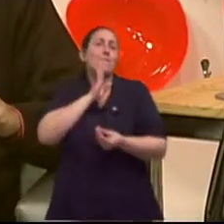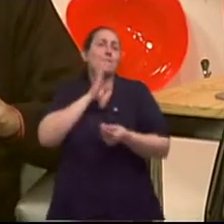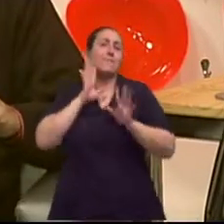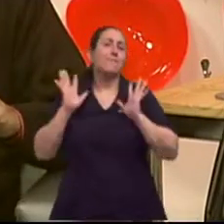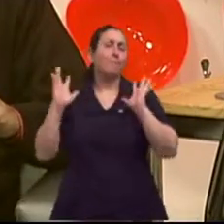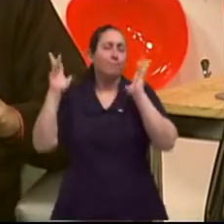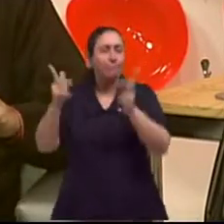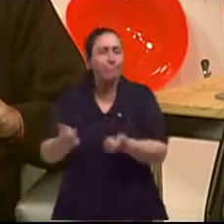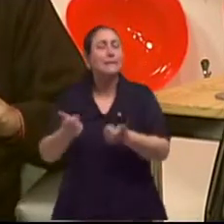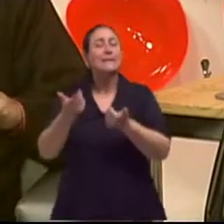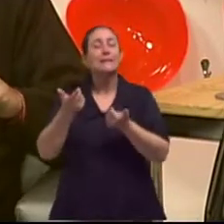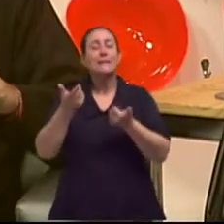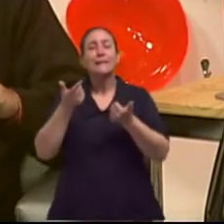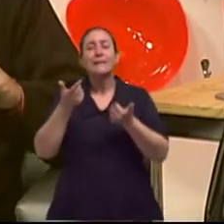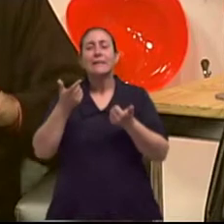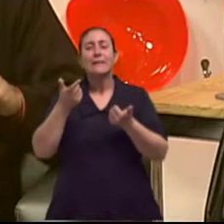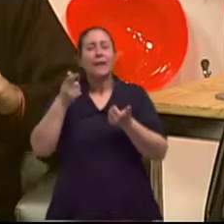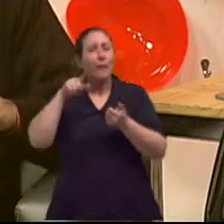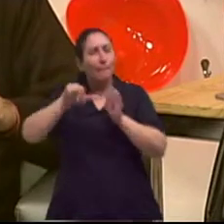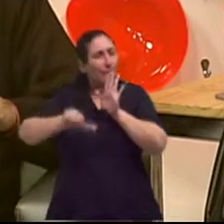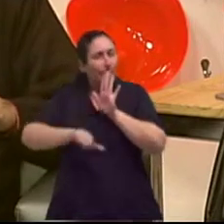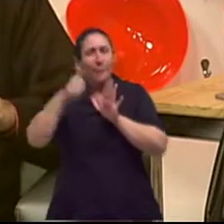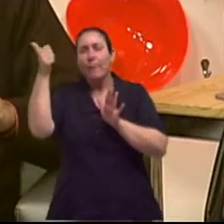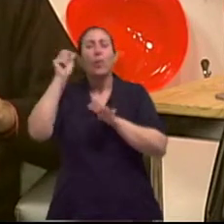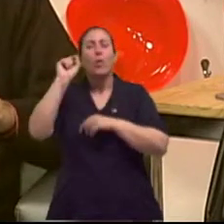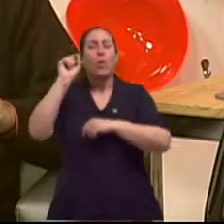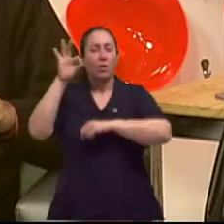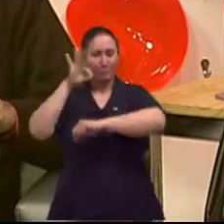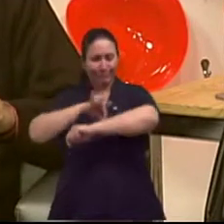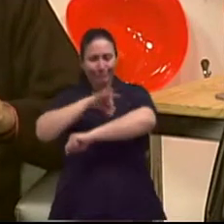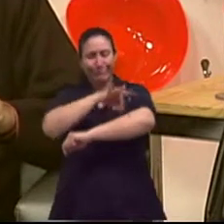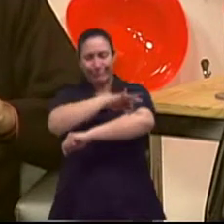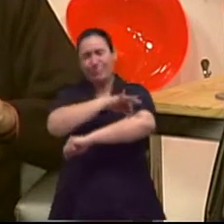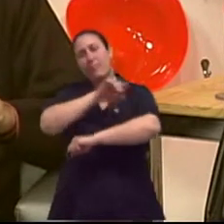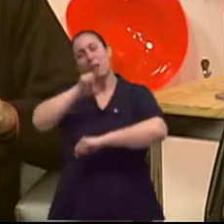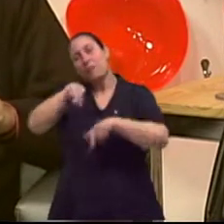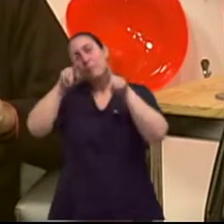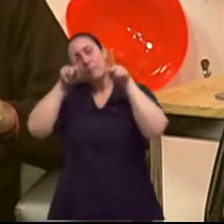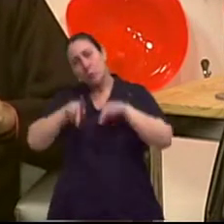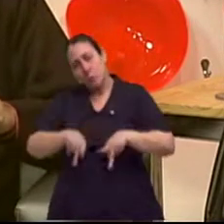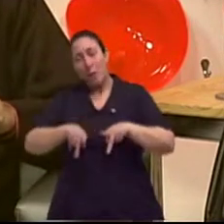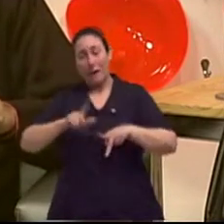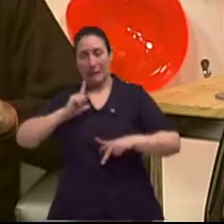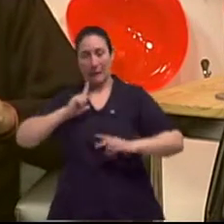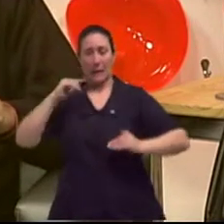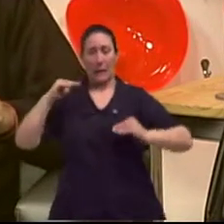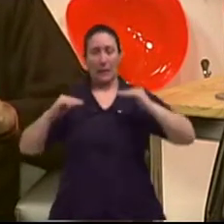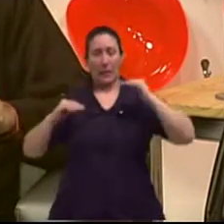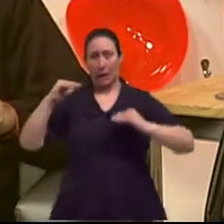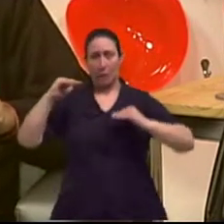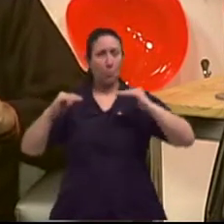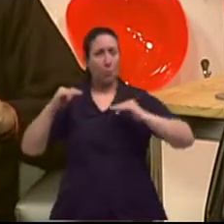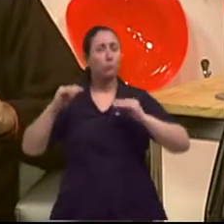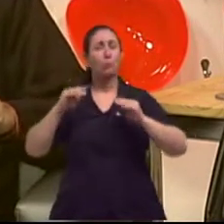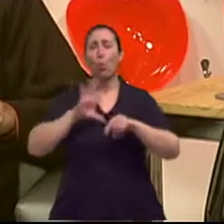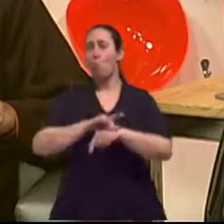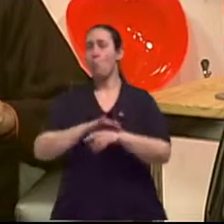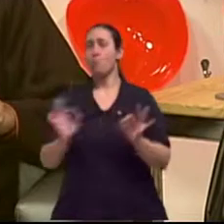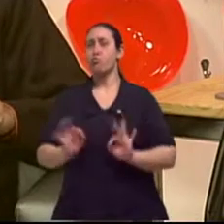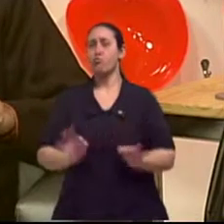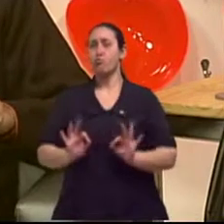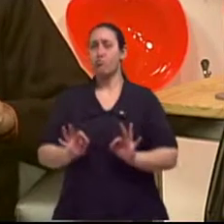vê, ela vai ter o primeiro princípio dela. Uma pessoa equilibrada emocionalmente não adoece.